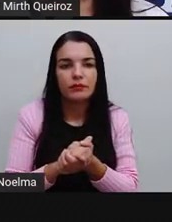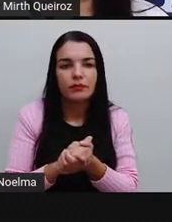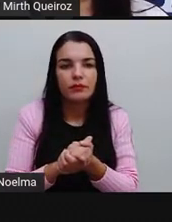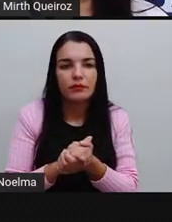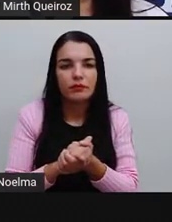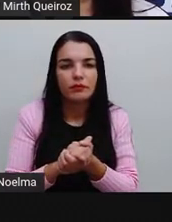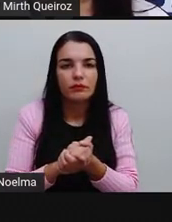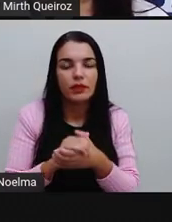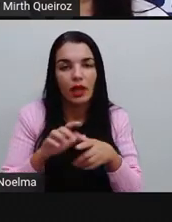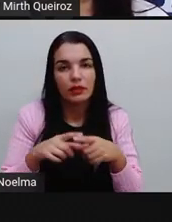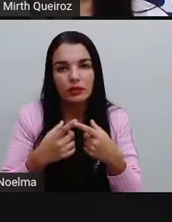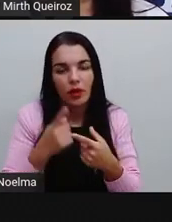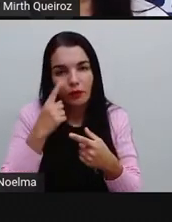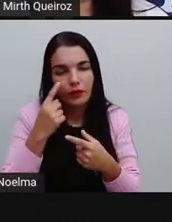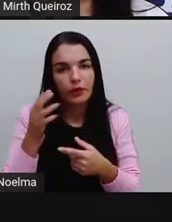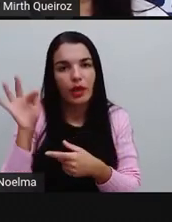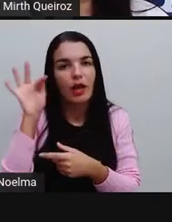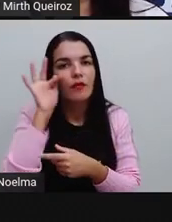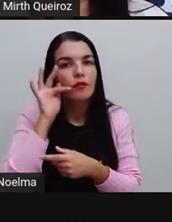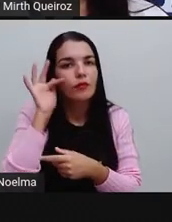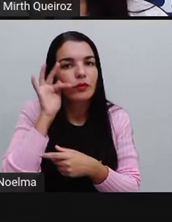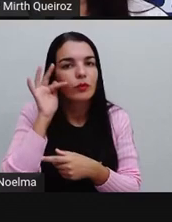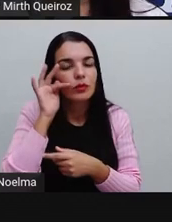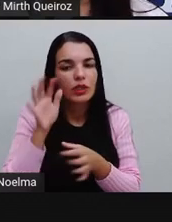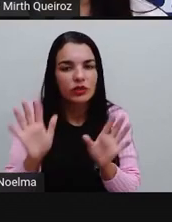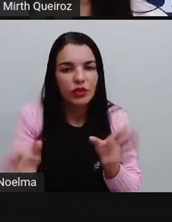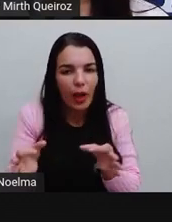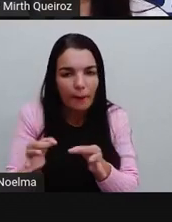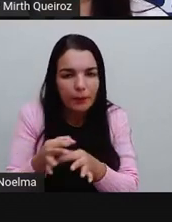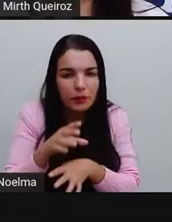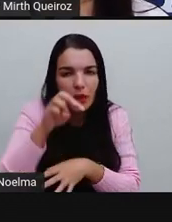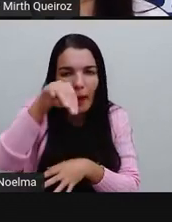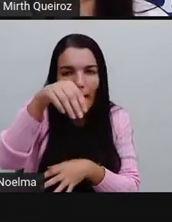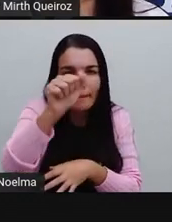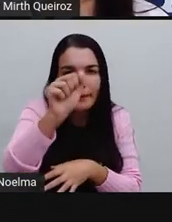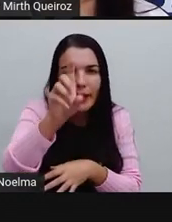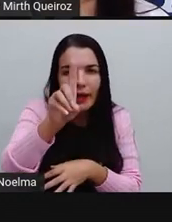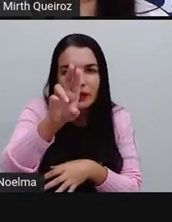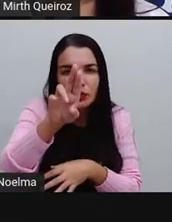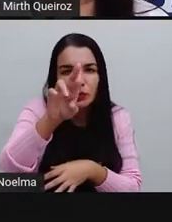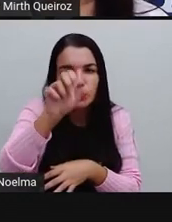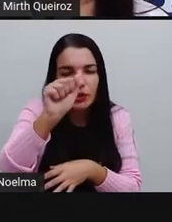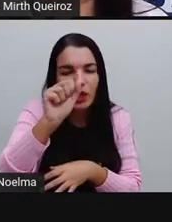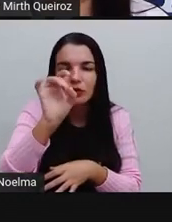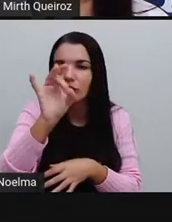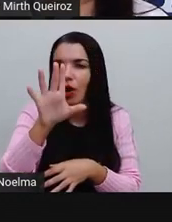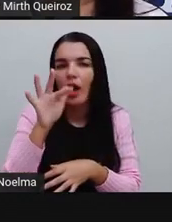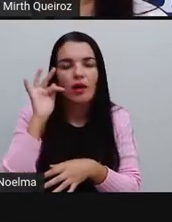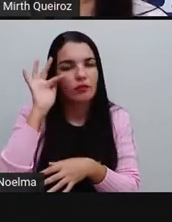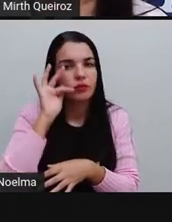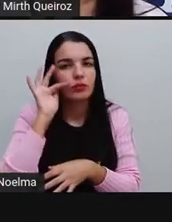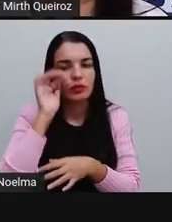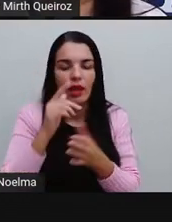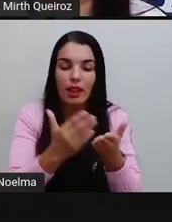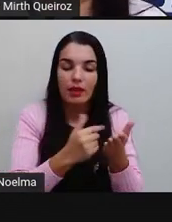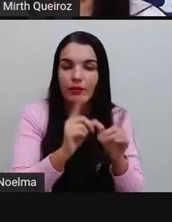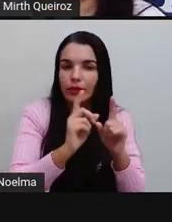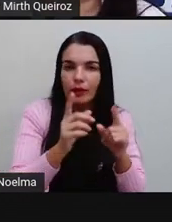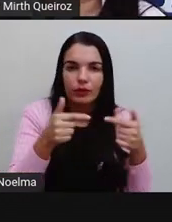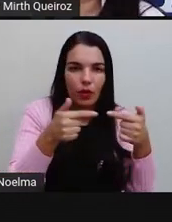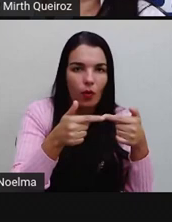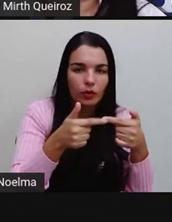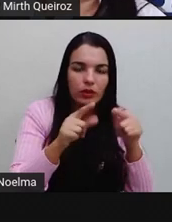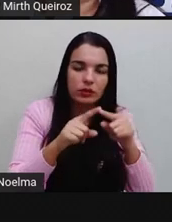Nós estamos referindo esse madura, esse adjetivo madura, está se referindo apenas à pera e não a livros. Aí sim